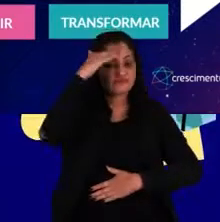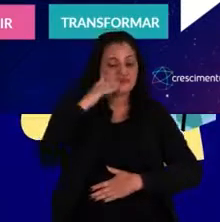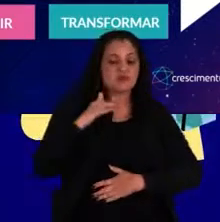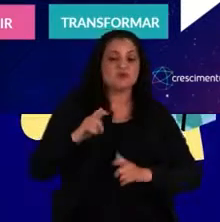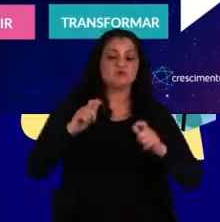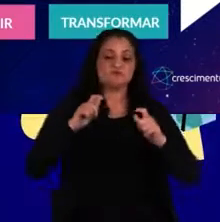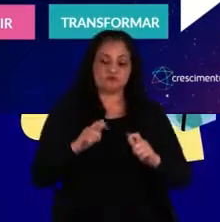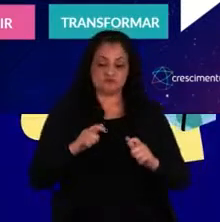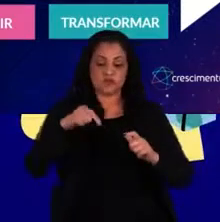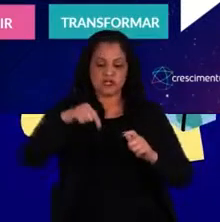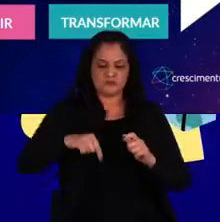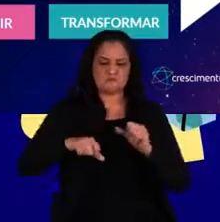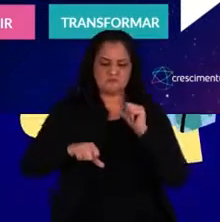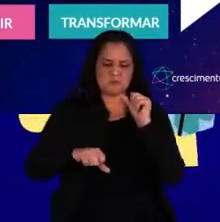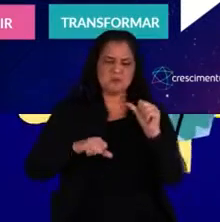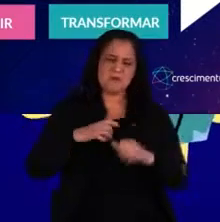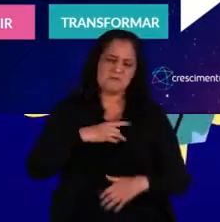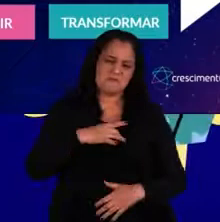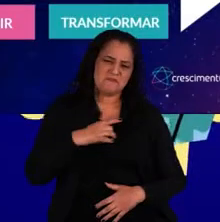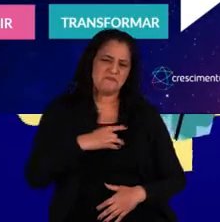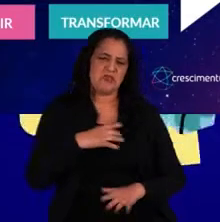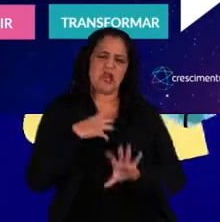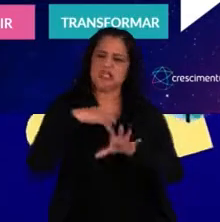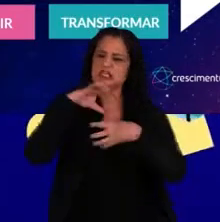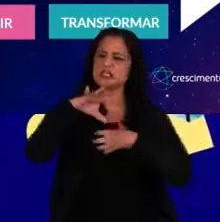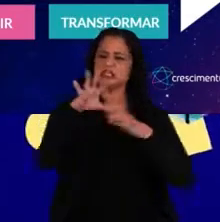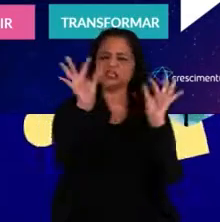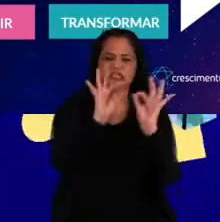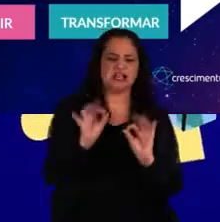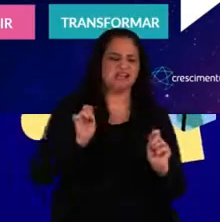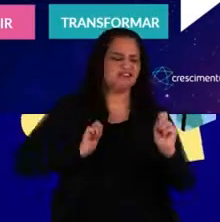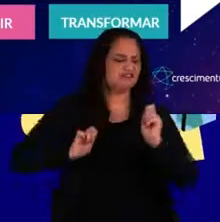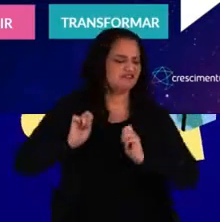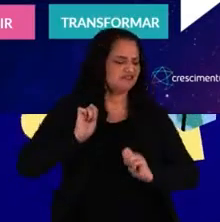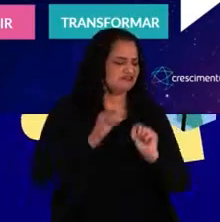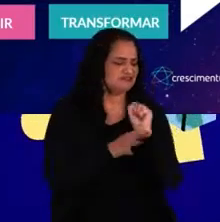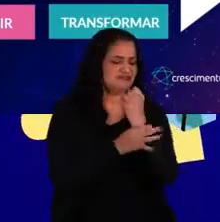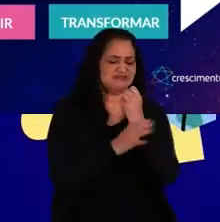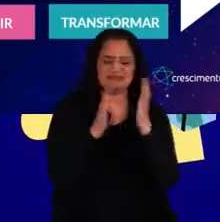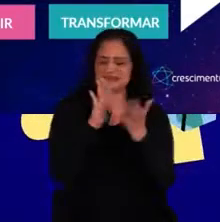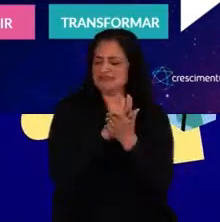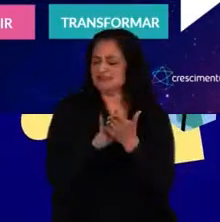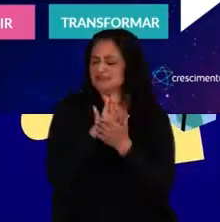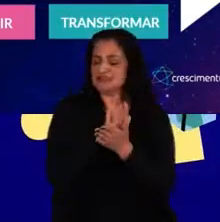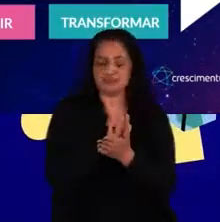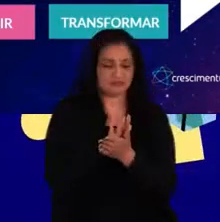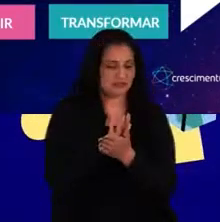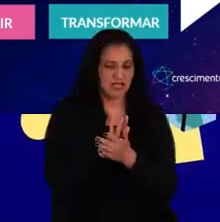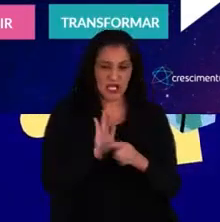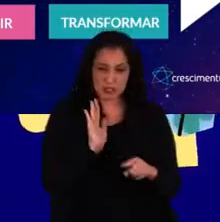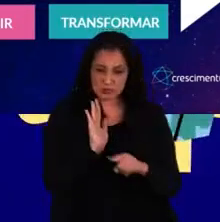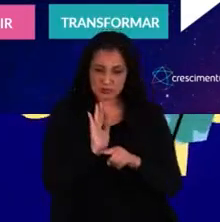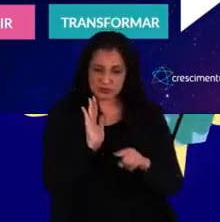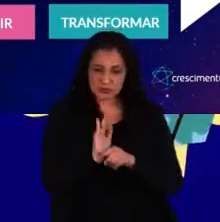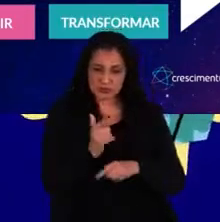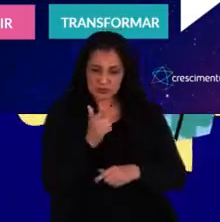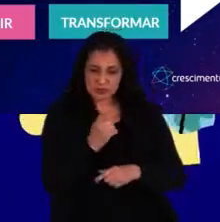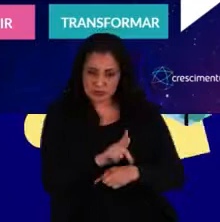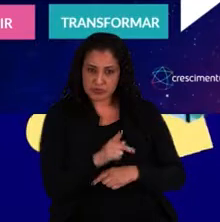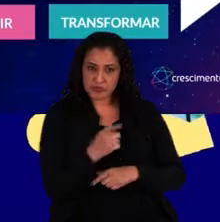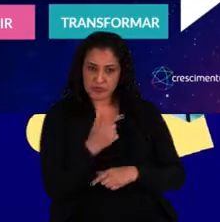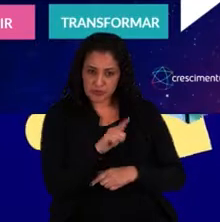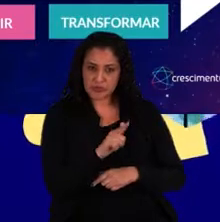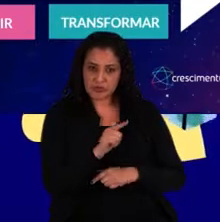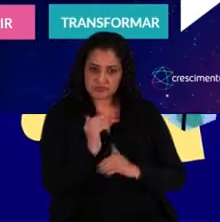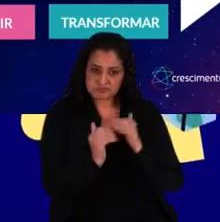sair de um lugar de medo, de apatia, de ansiedade, de insegurança, que não farão com que o outro tenha um